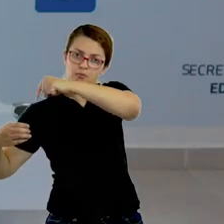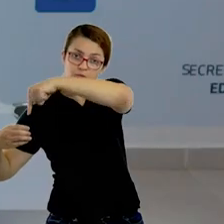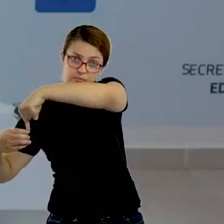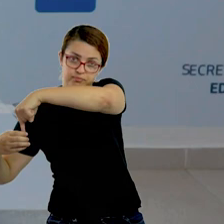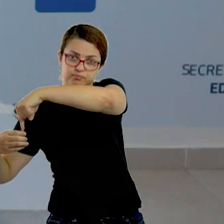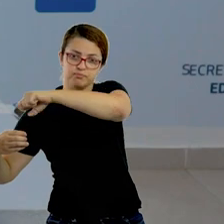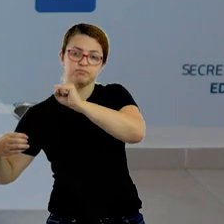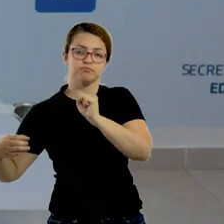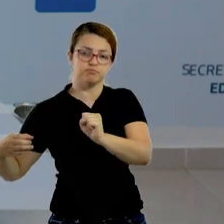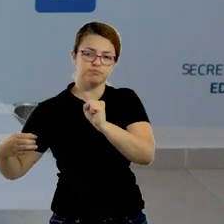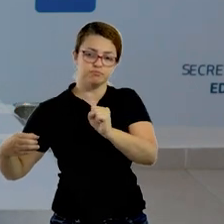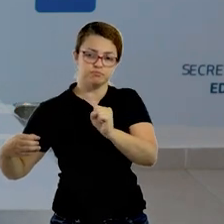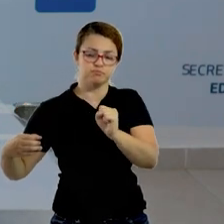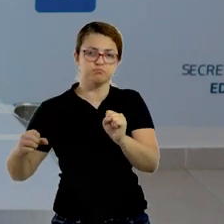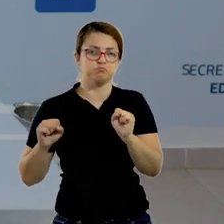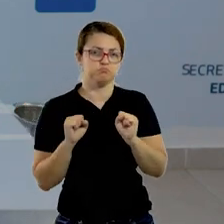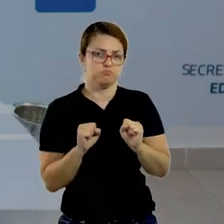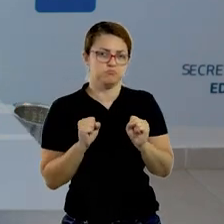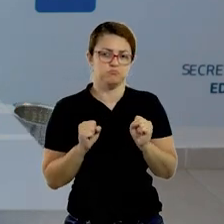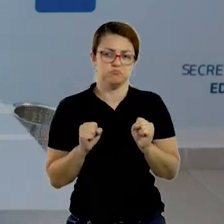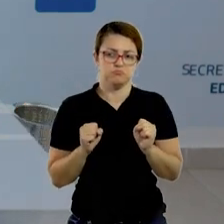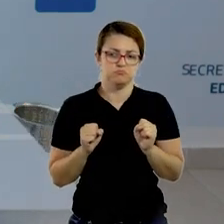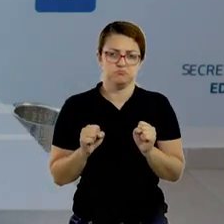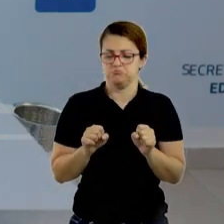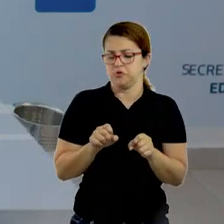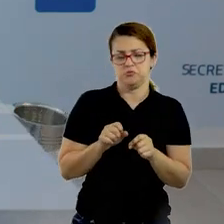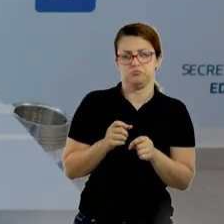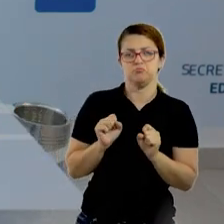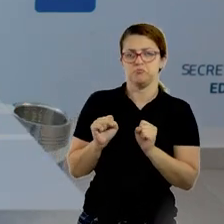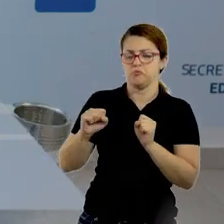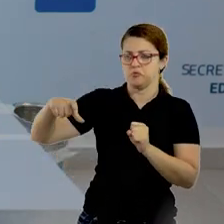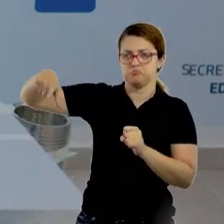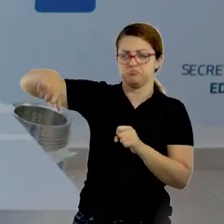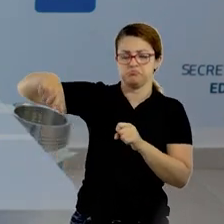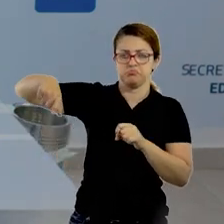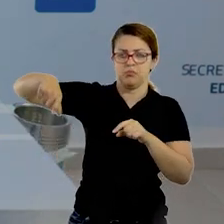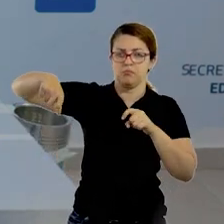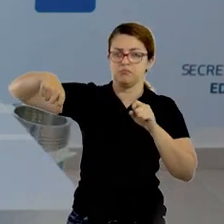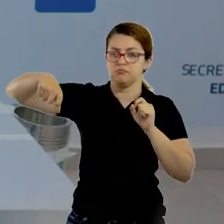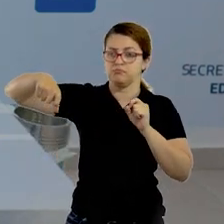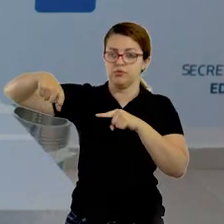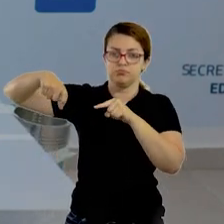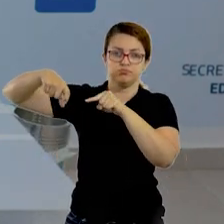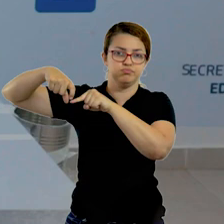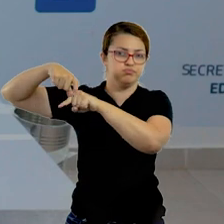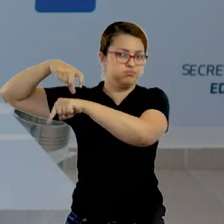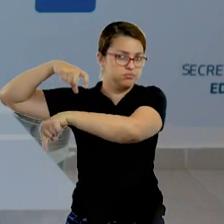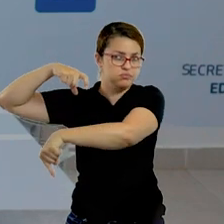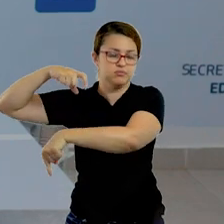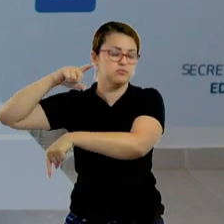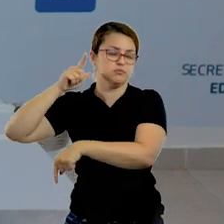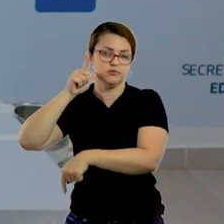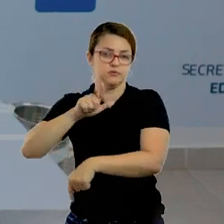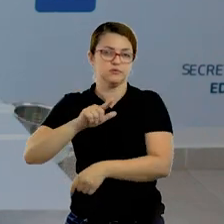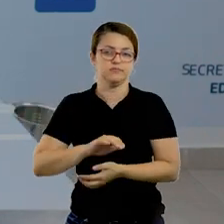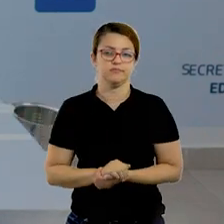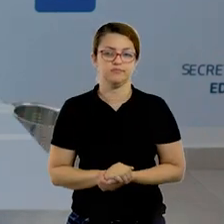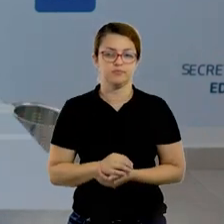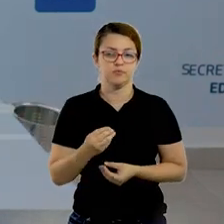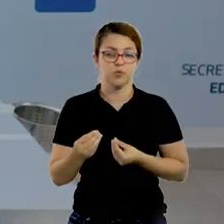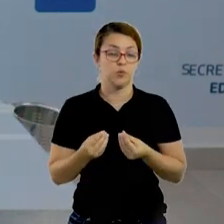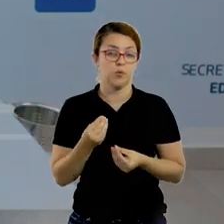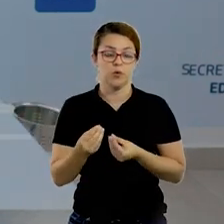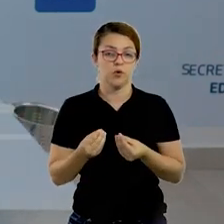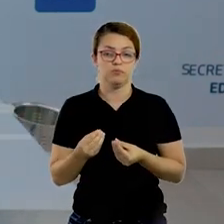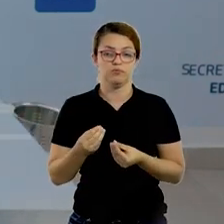mas também pode ter um ambiente sem o copo para simplesmente a bolinha passar entre as traves. Como que ficaria